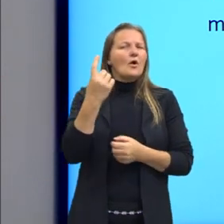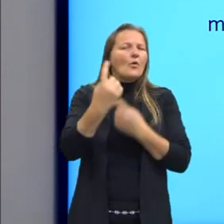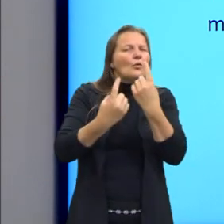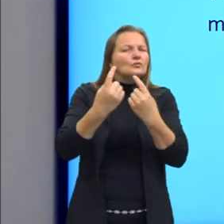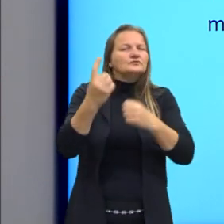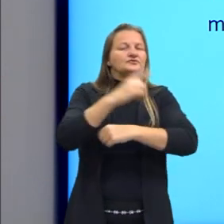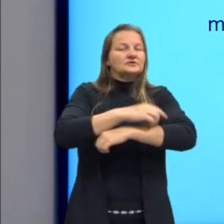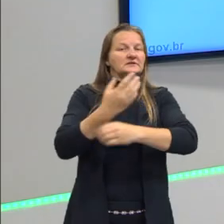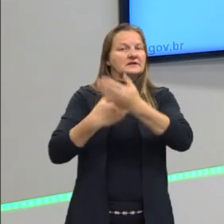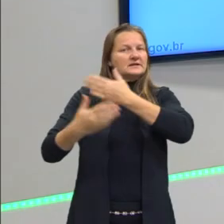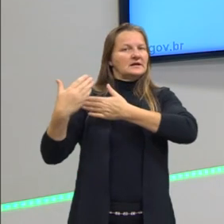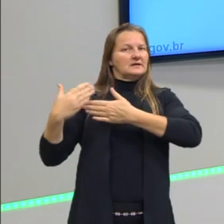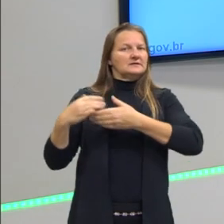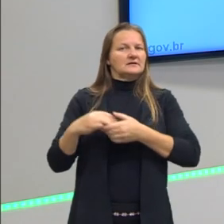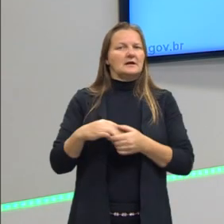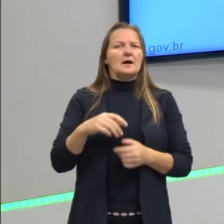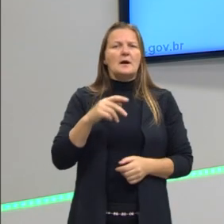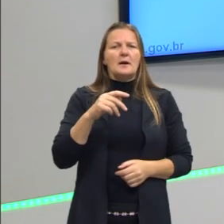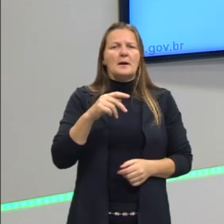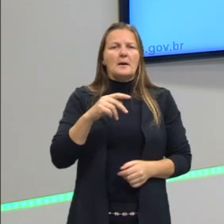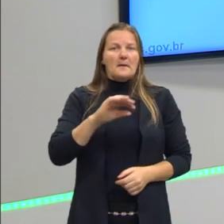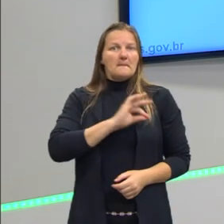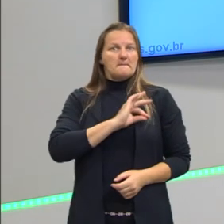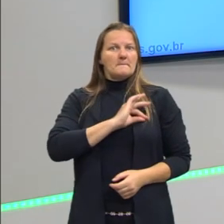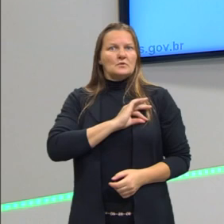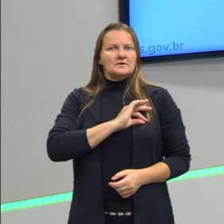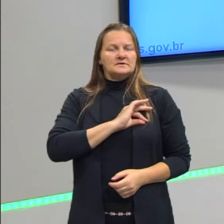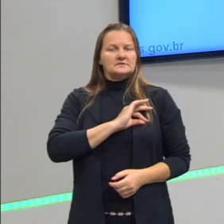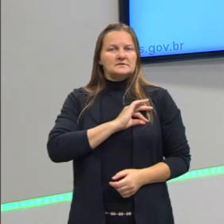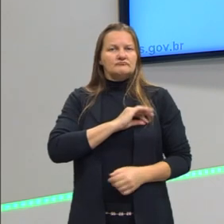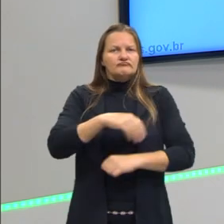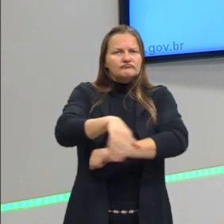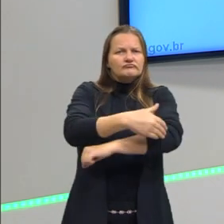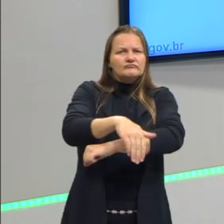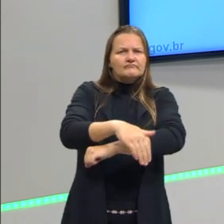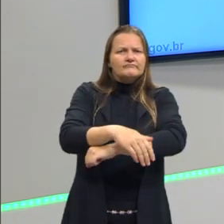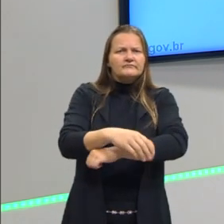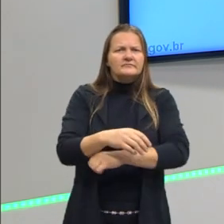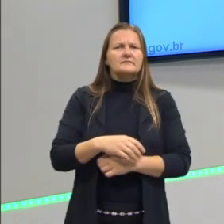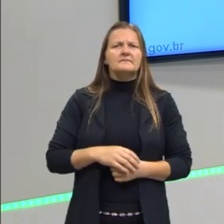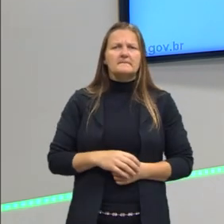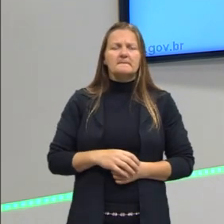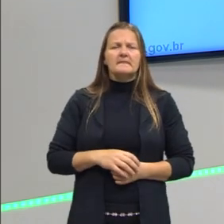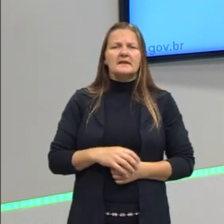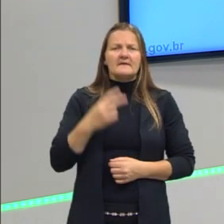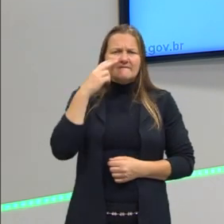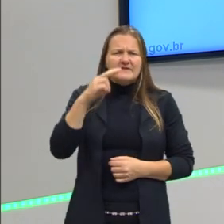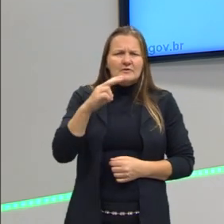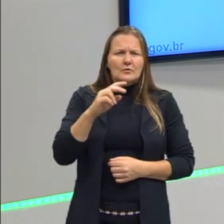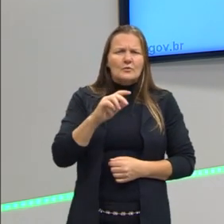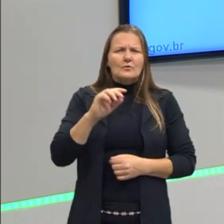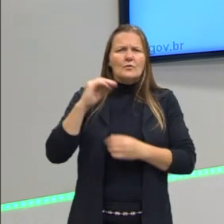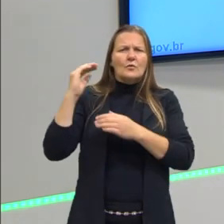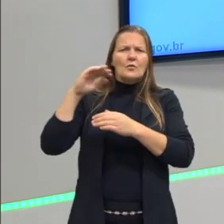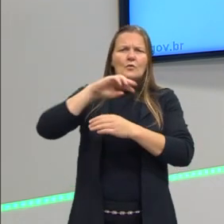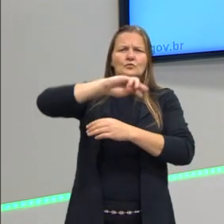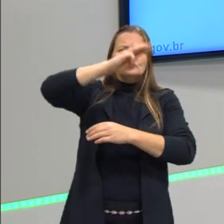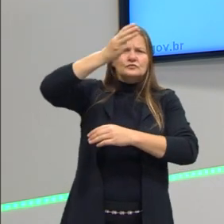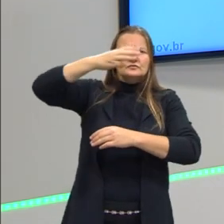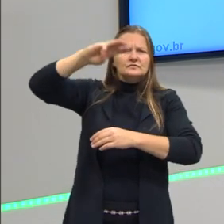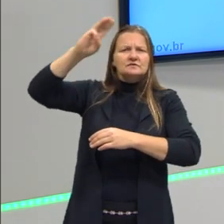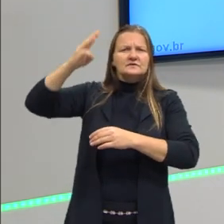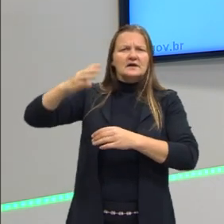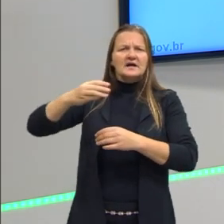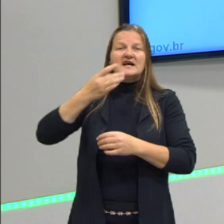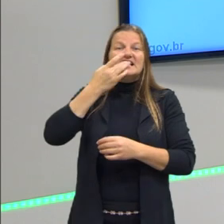uma reportagem, que a Polícia Rodoviária Federal estava colocando sal na descida da serra quando deu um dia muito frio